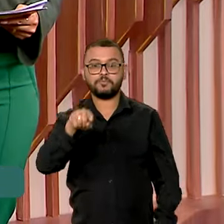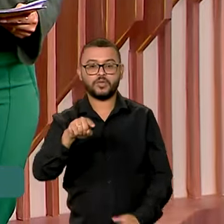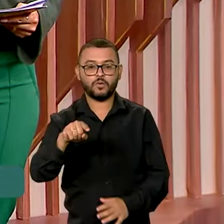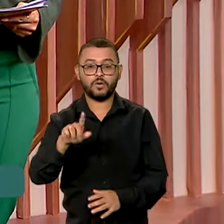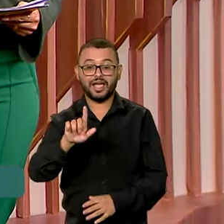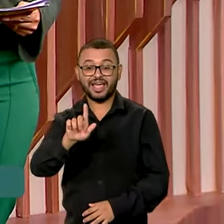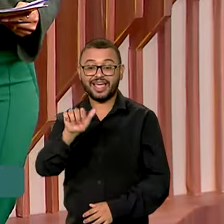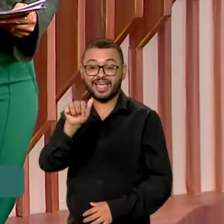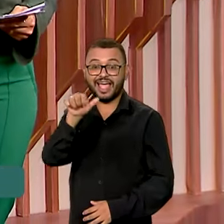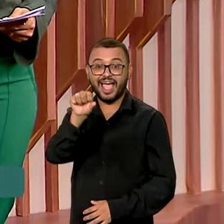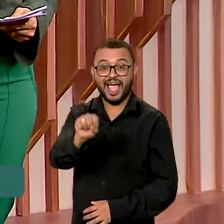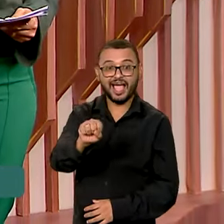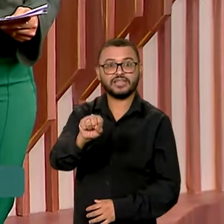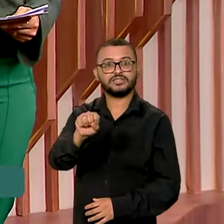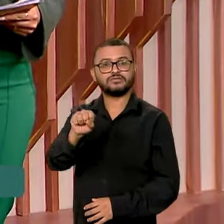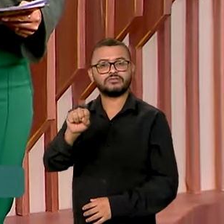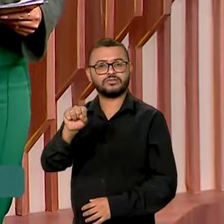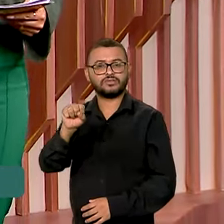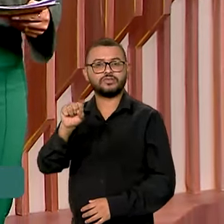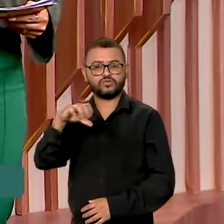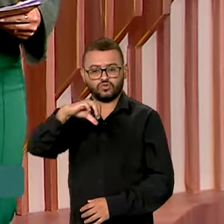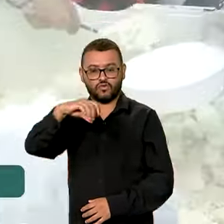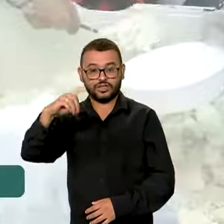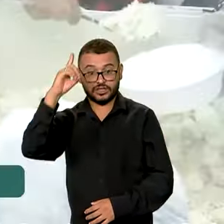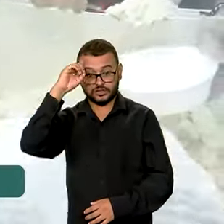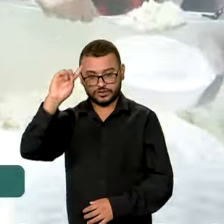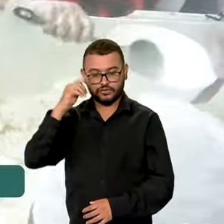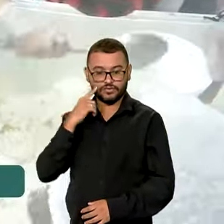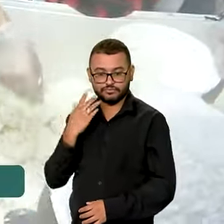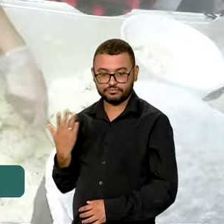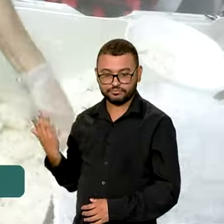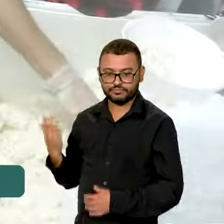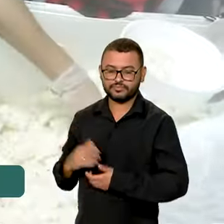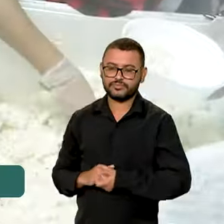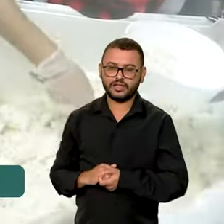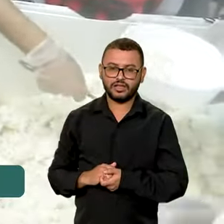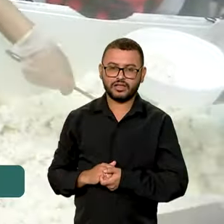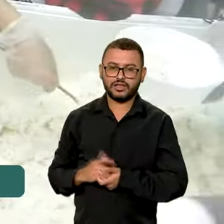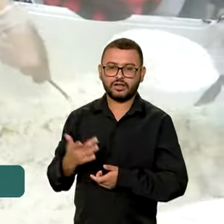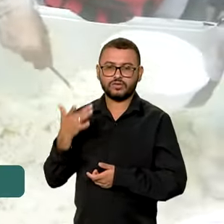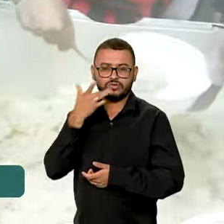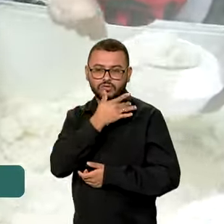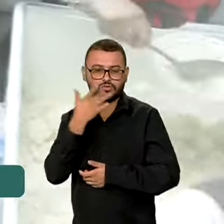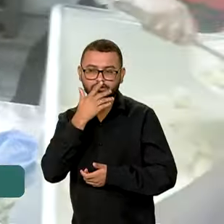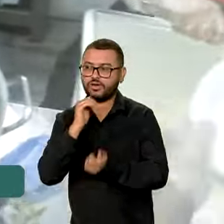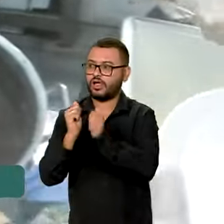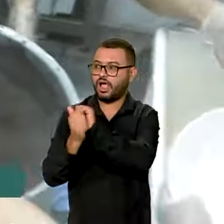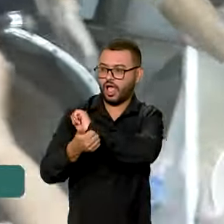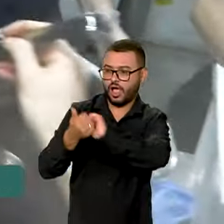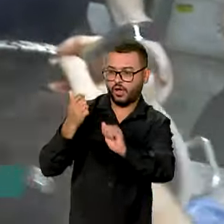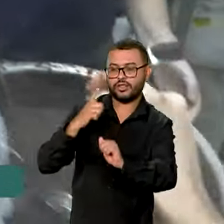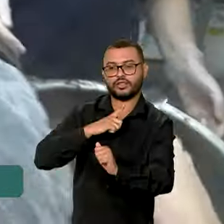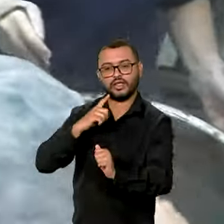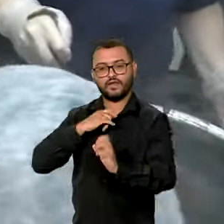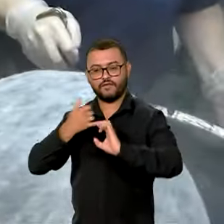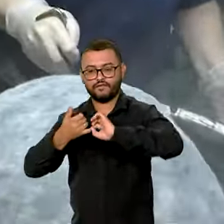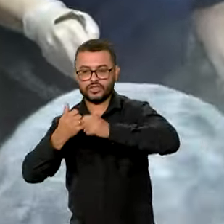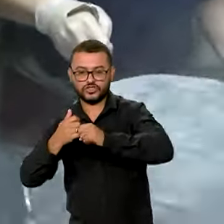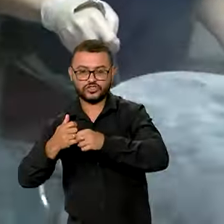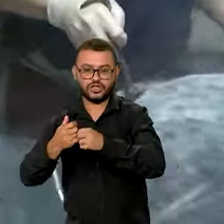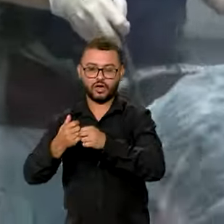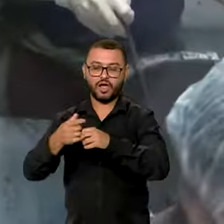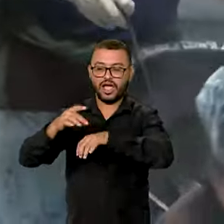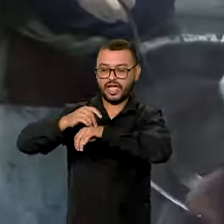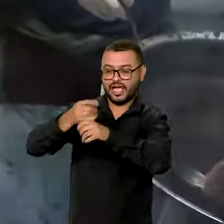o suficiente para 90 dias de operação. No cardápio, arroz, feijão e carne moída com